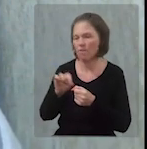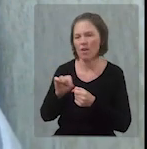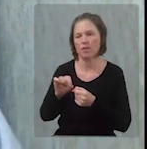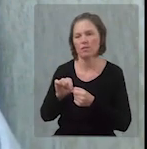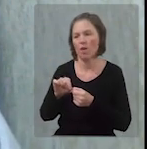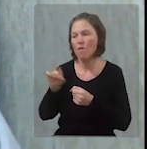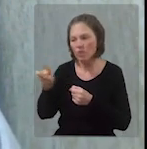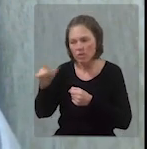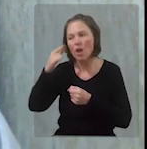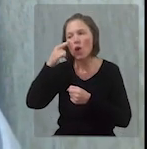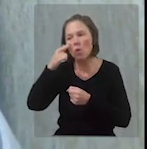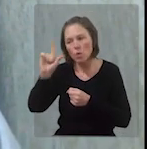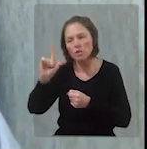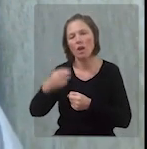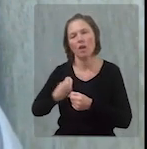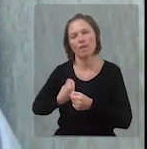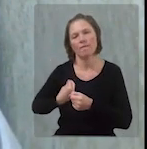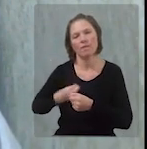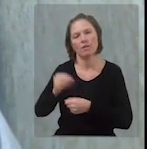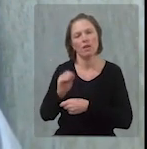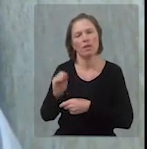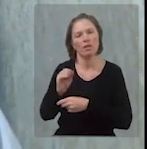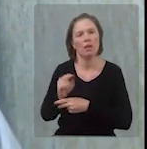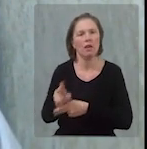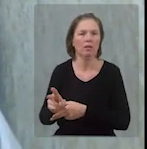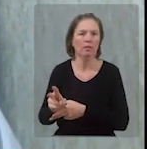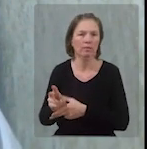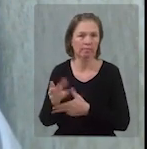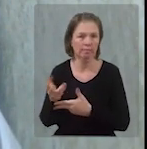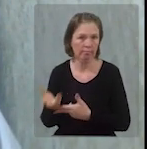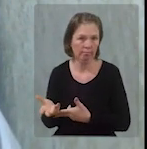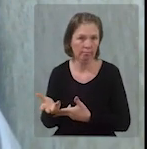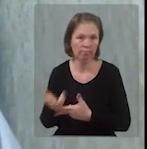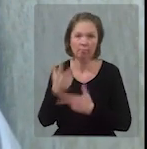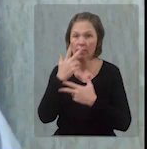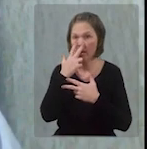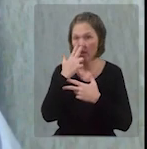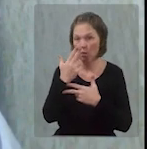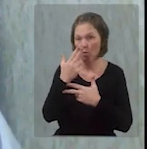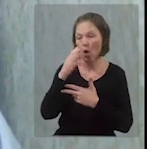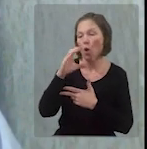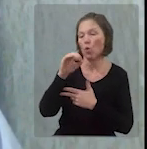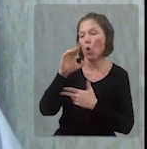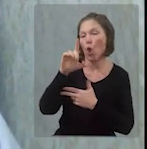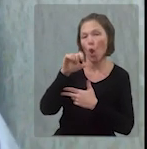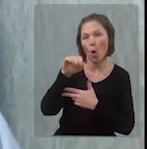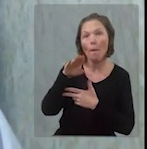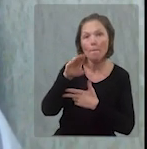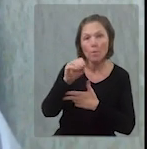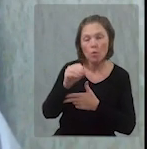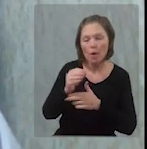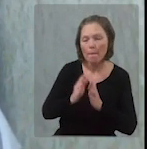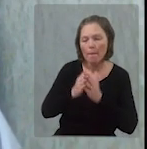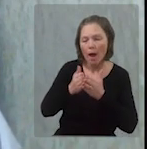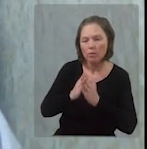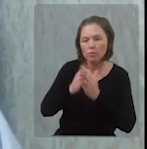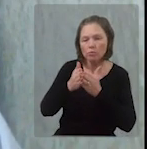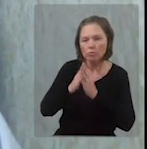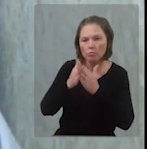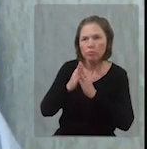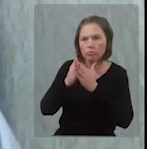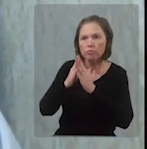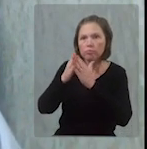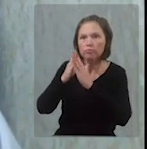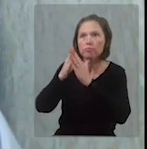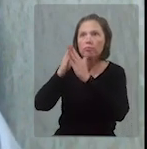dele e disse, Faça isso e você entrará na vida eterna. Como que dizendo, Colombo, pegue o teu navio